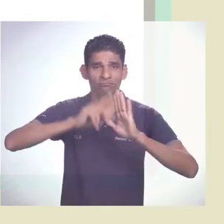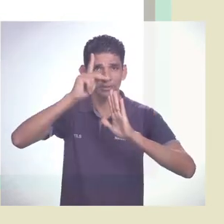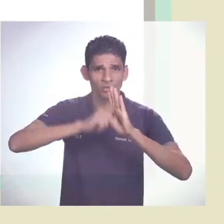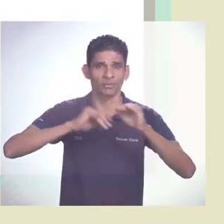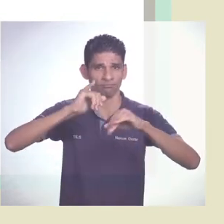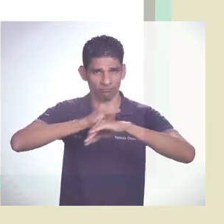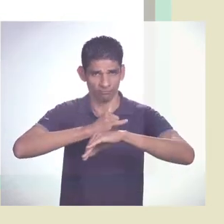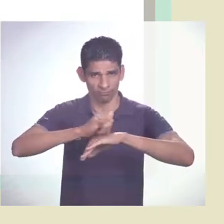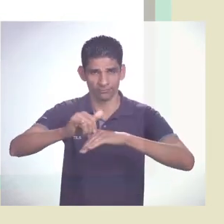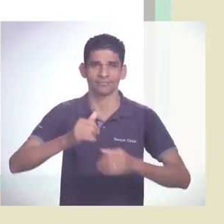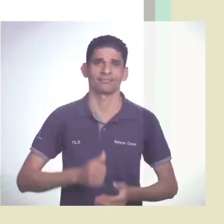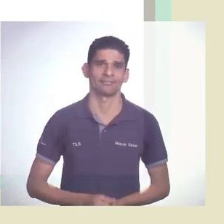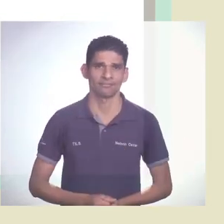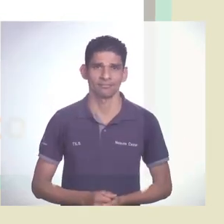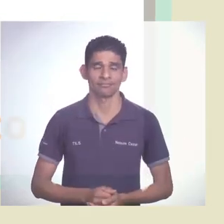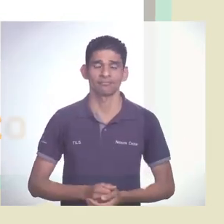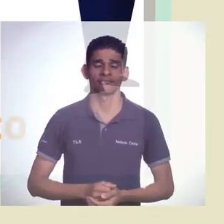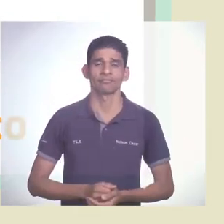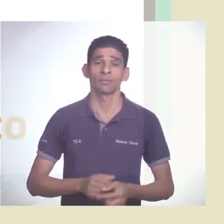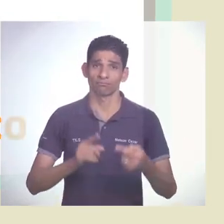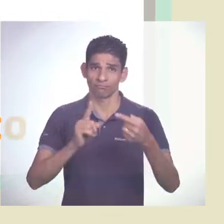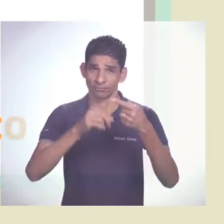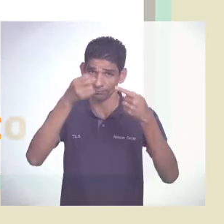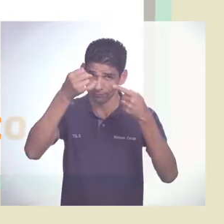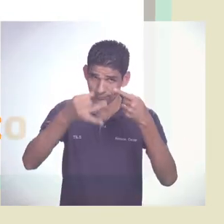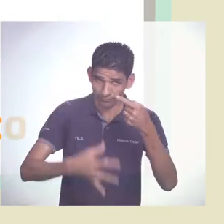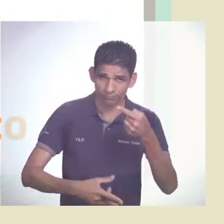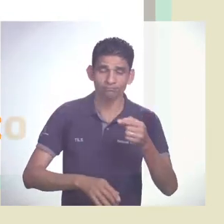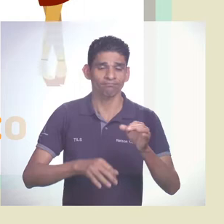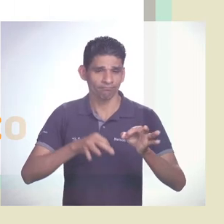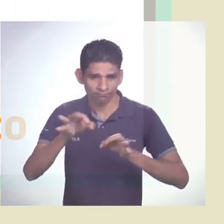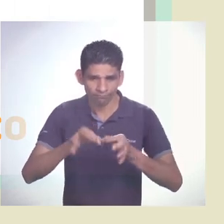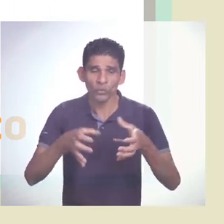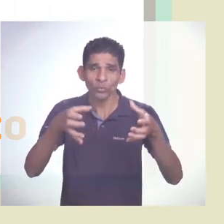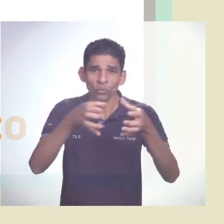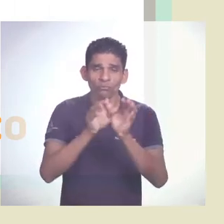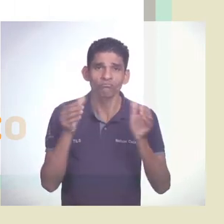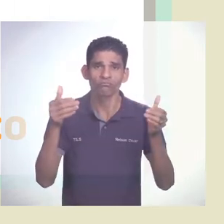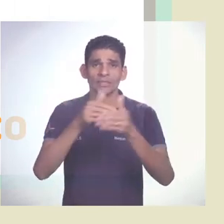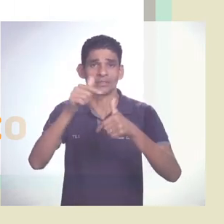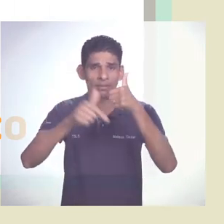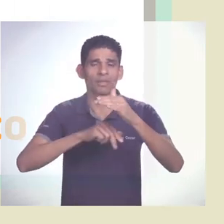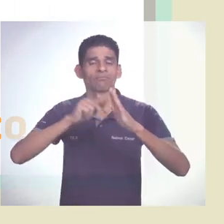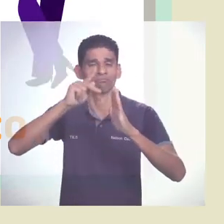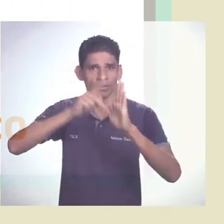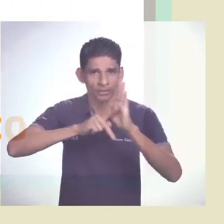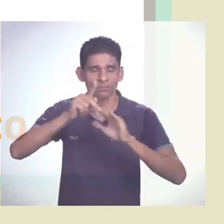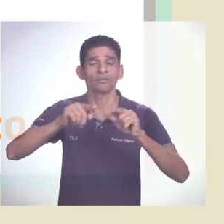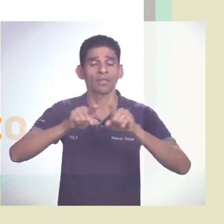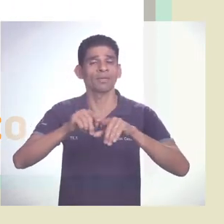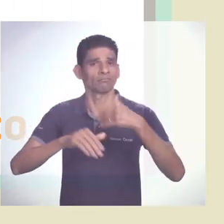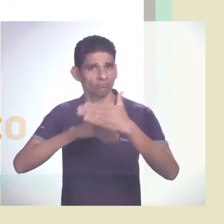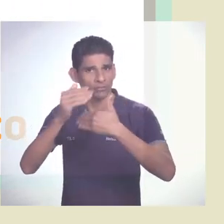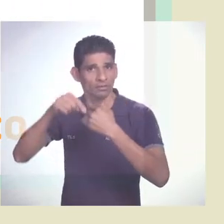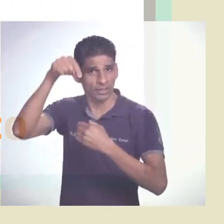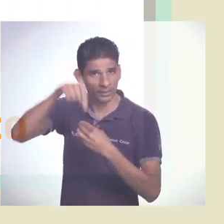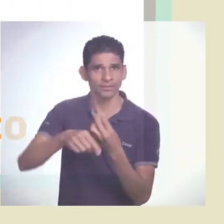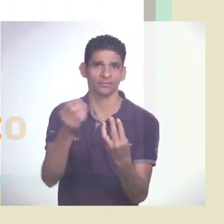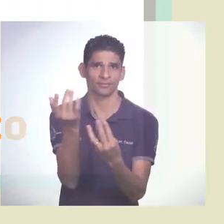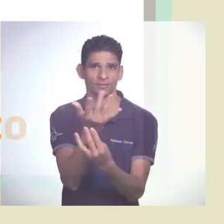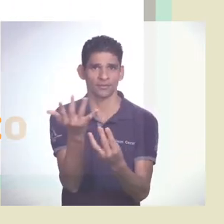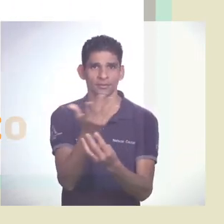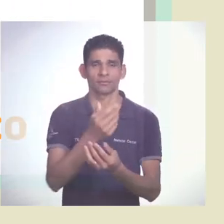Estratégico. Essa parte do documento é construída pela Comissão de Planejamento e Desenvolvimento Institucional,